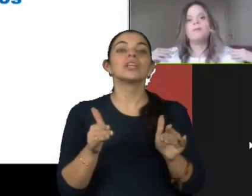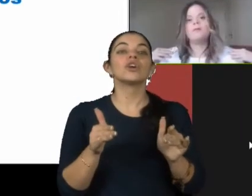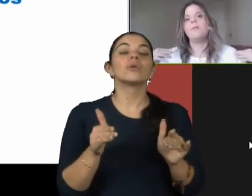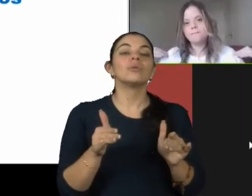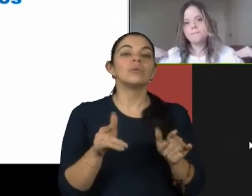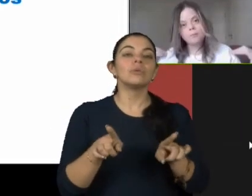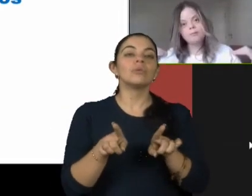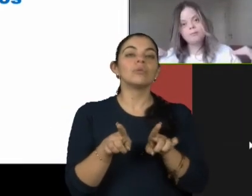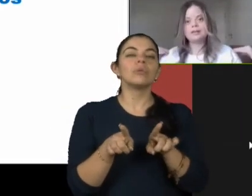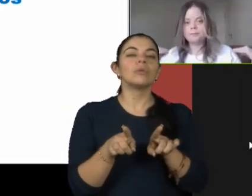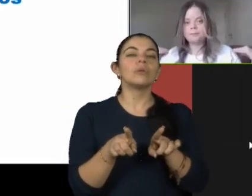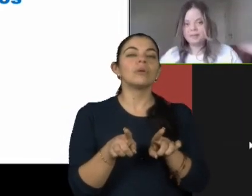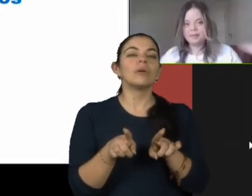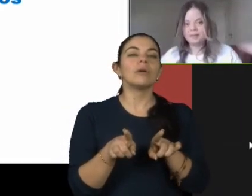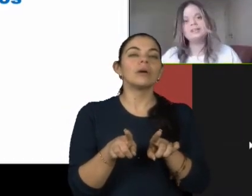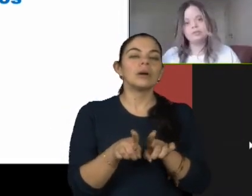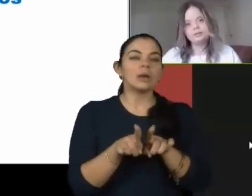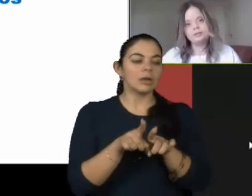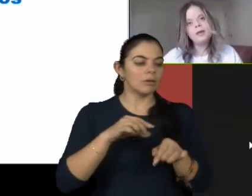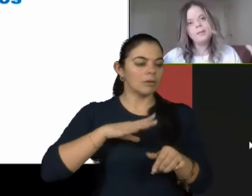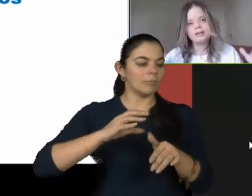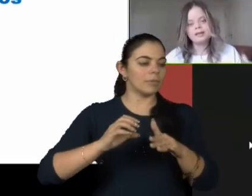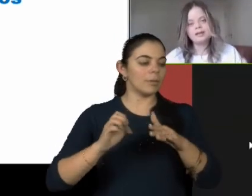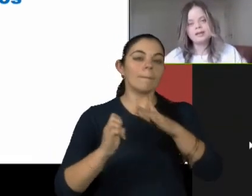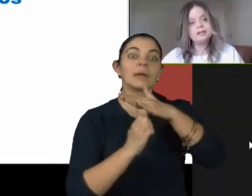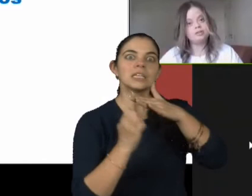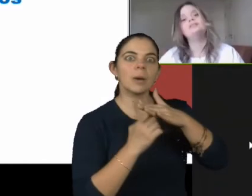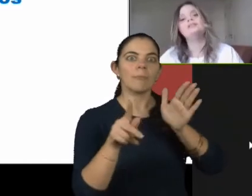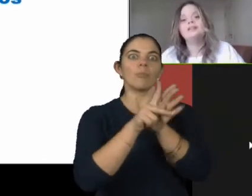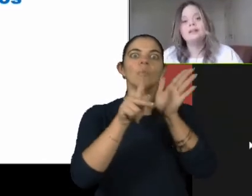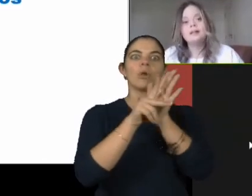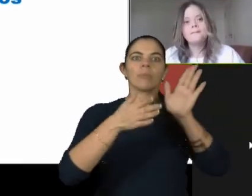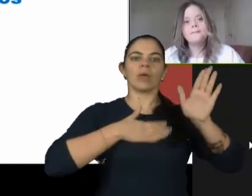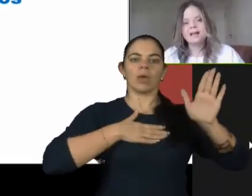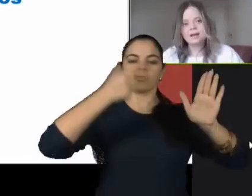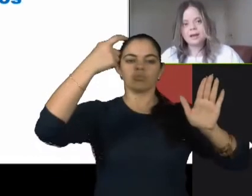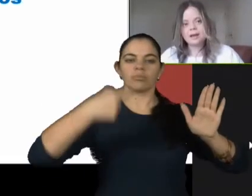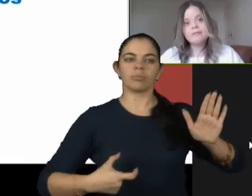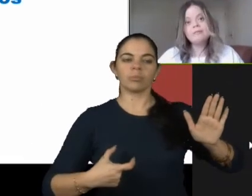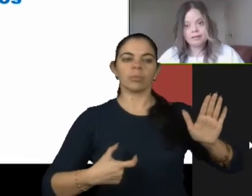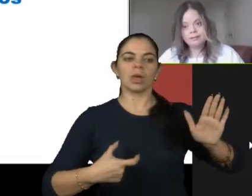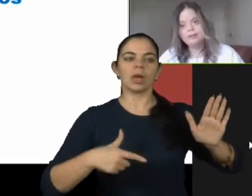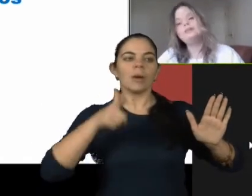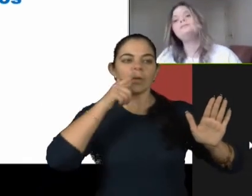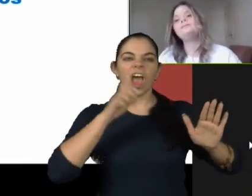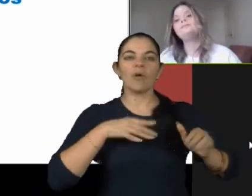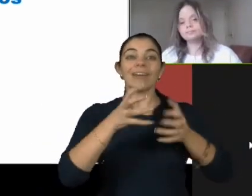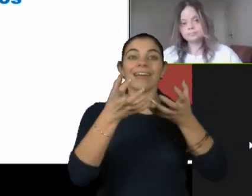eu abri uma própria empresa como Tatiana que está aí em Delice para trabalhar com influência.